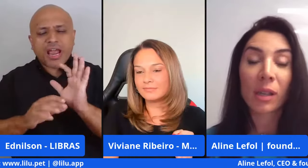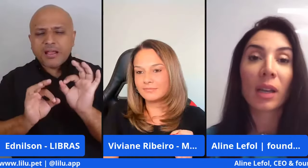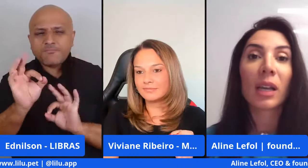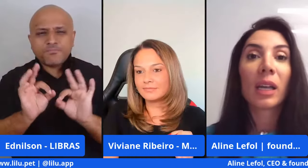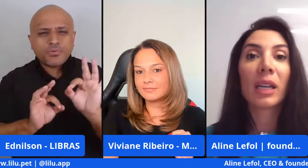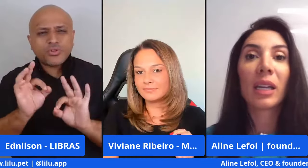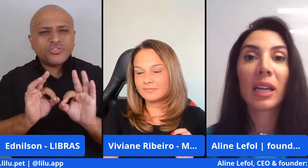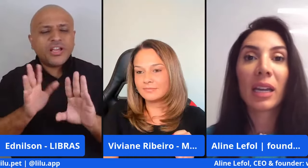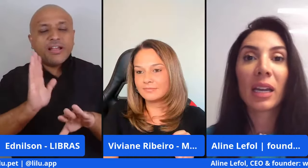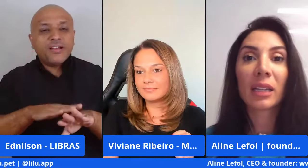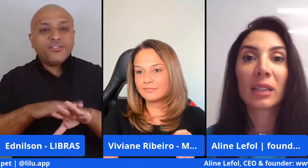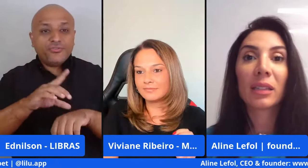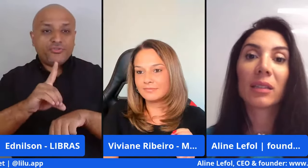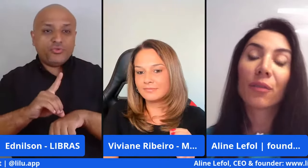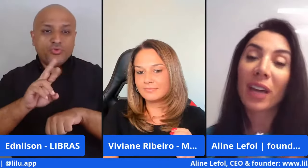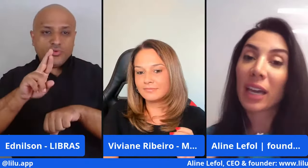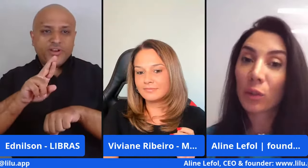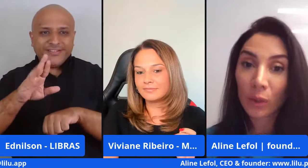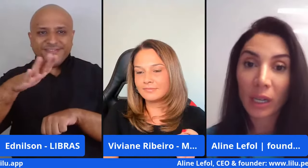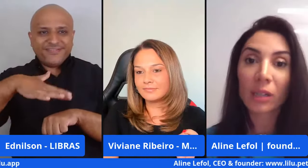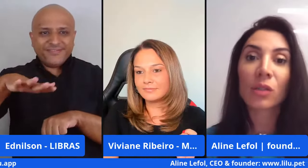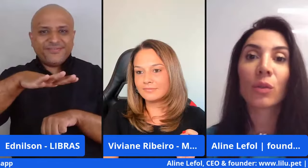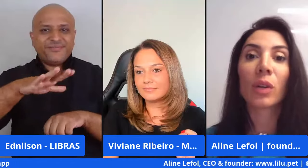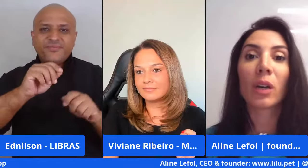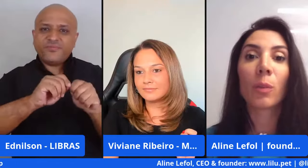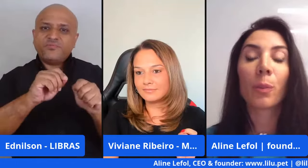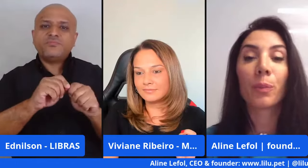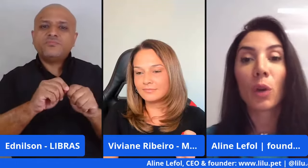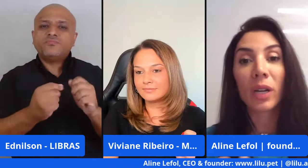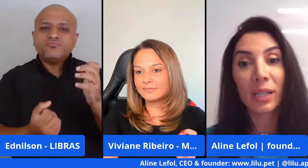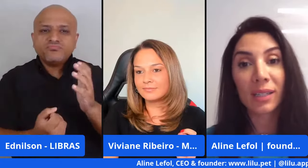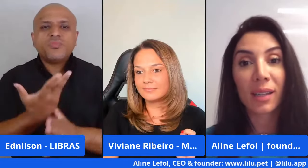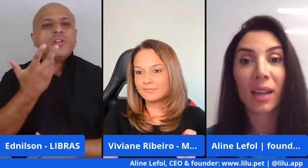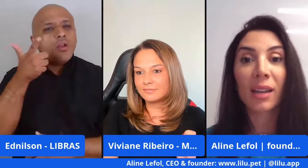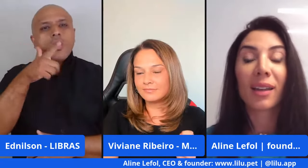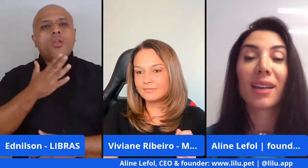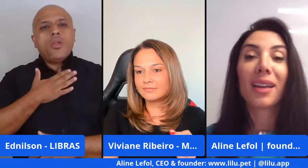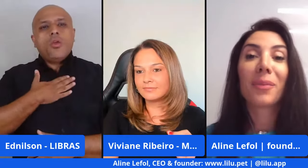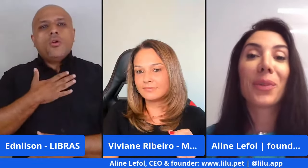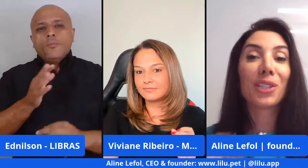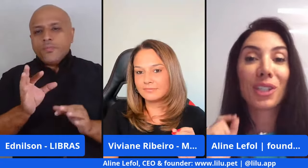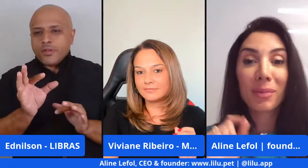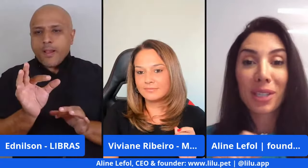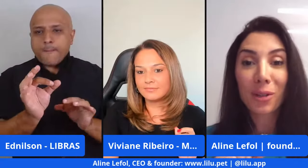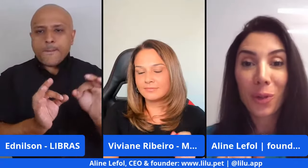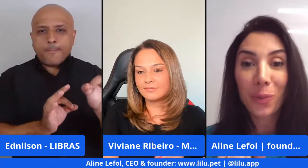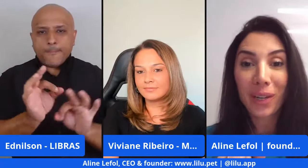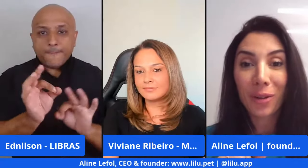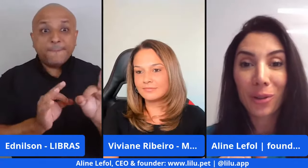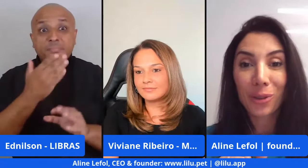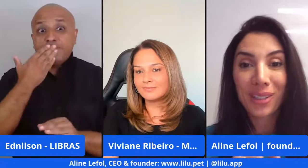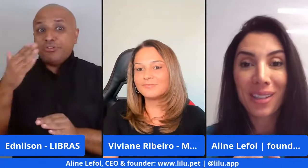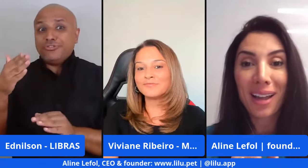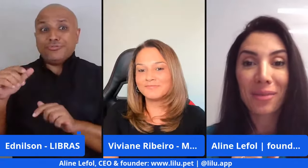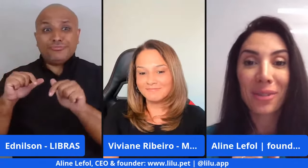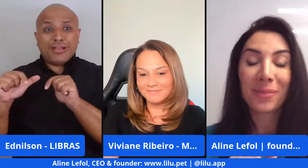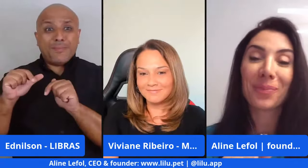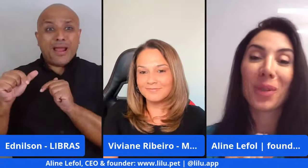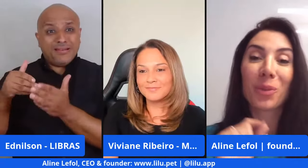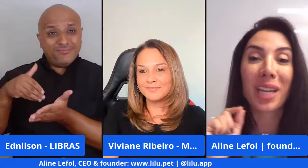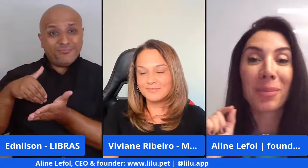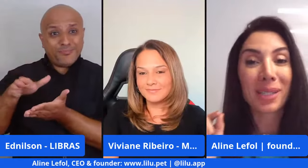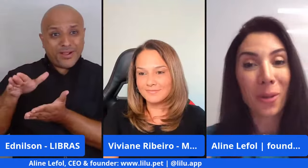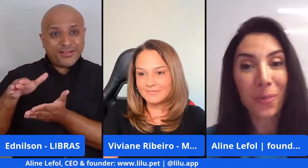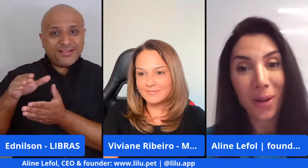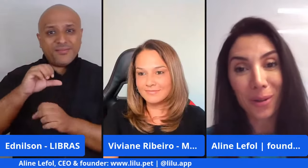área de business, e, feito isso, eu me organizei, pedi da emissão do meu emprego, onde eu estava,